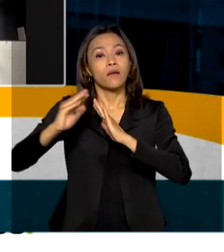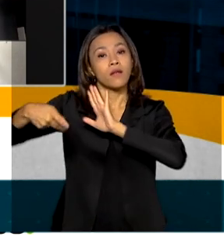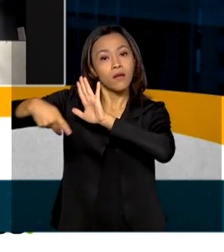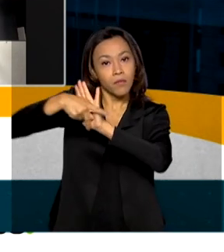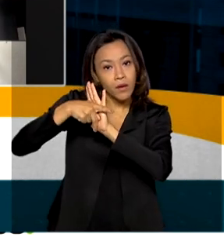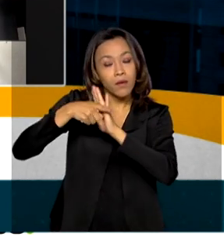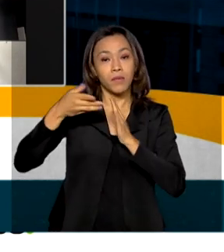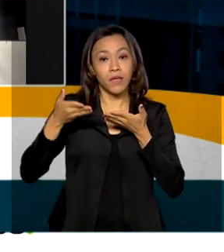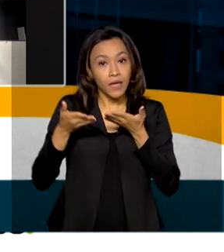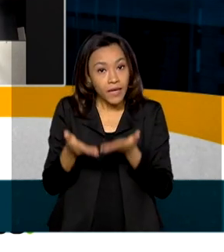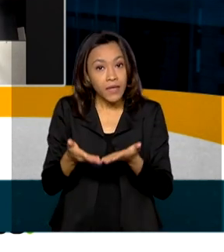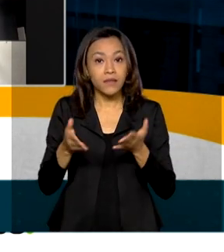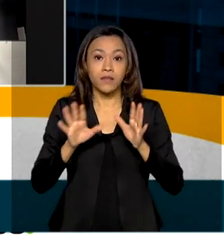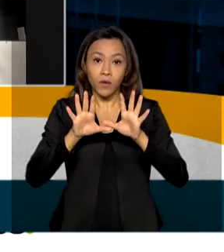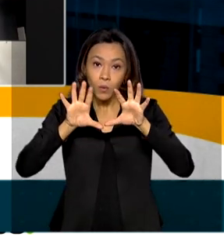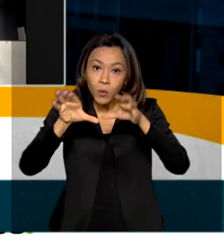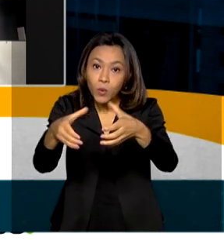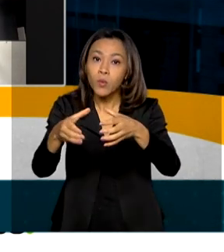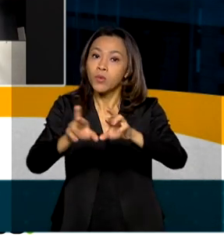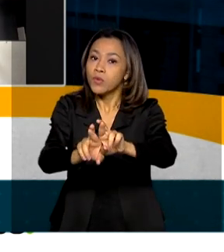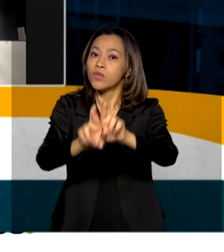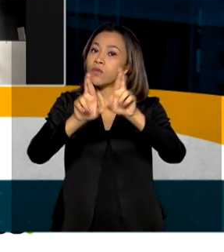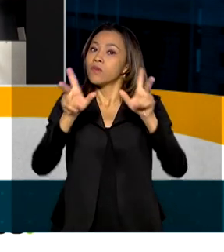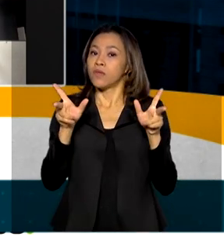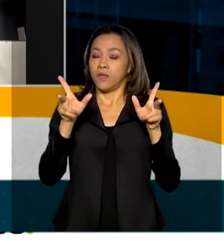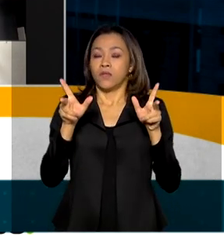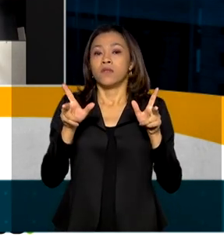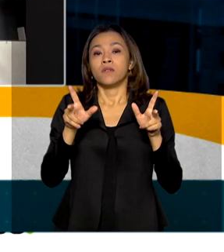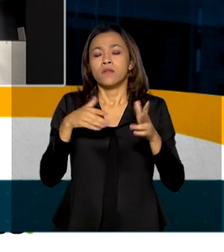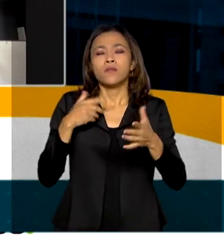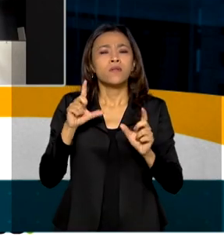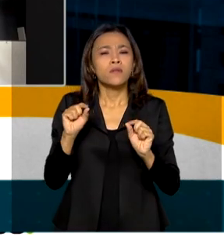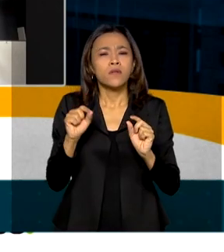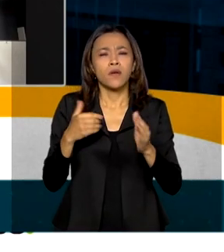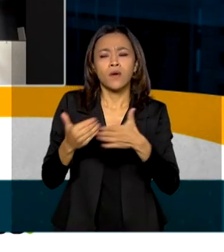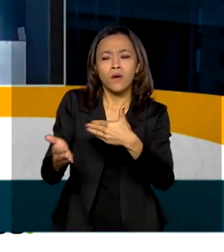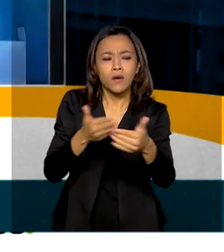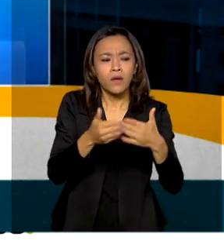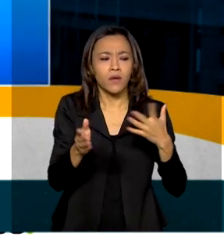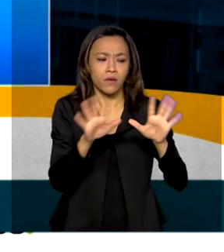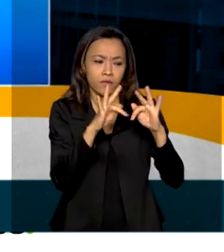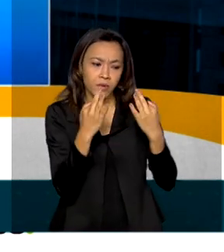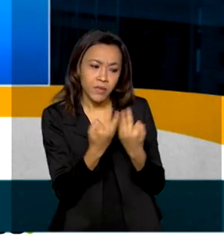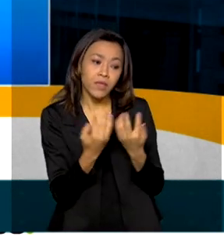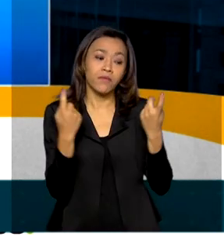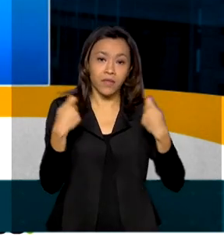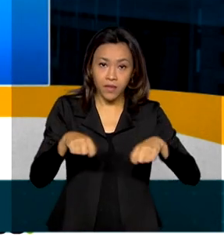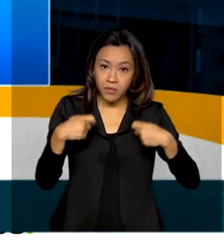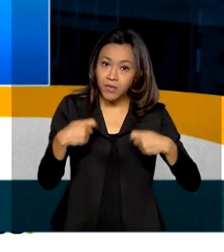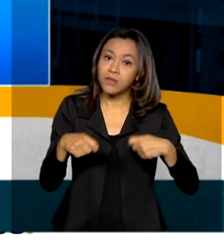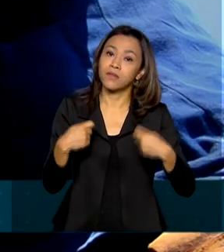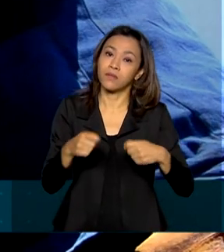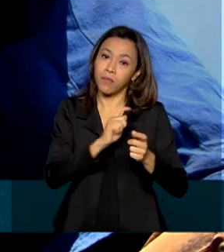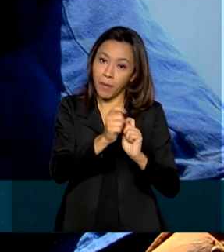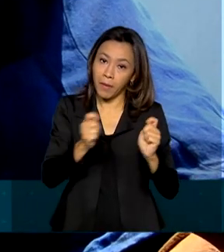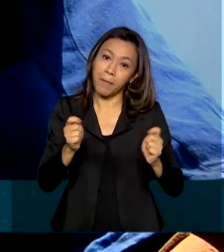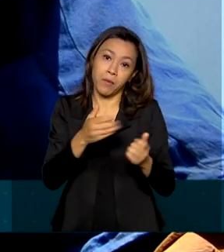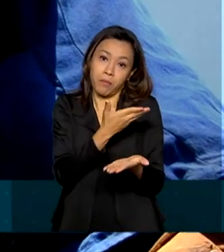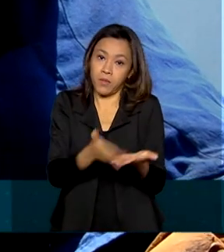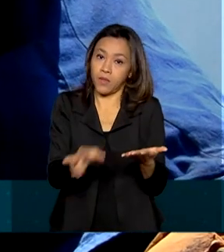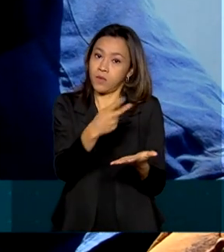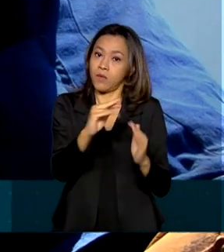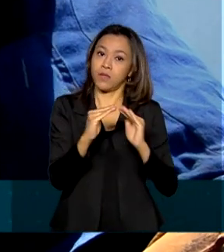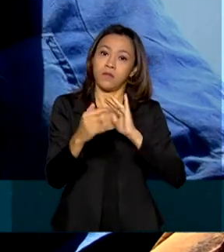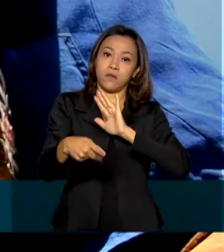segmento diferenciado, porque é a última coisa que qualquer família vai querer perder a sua casa própria. Além